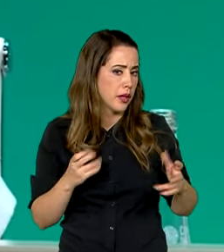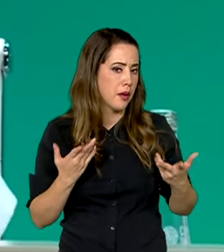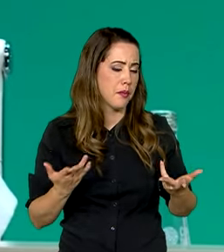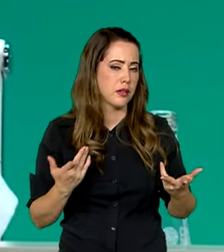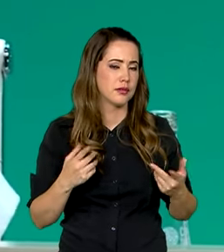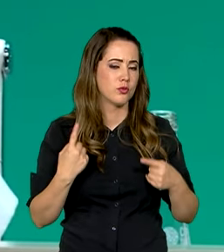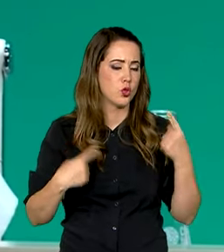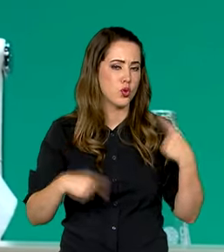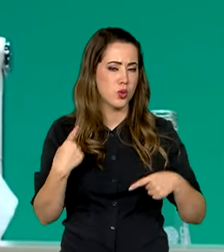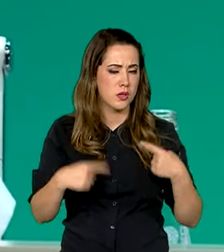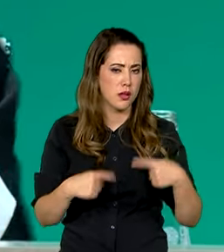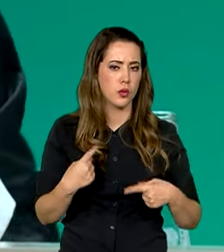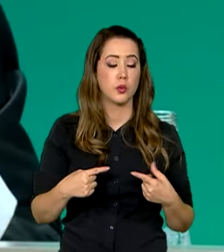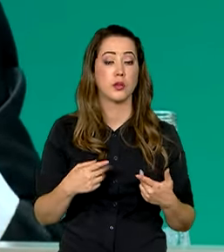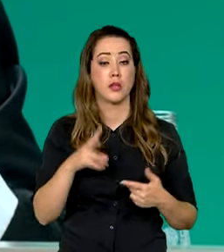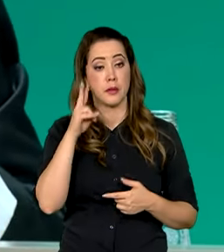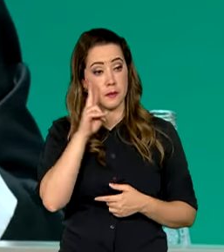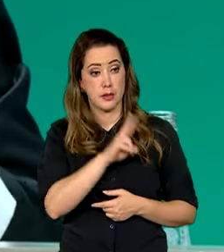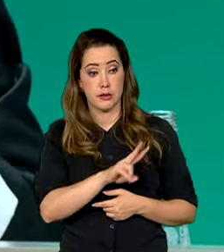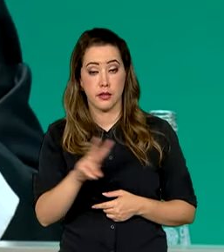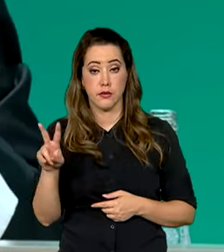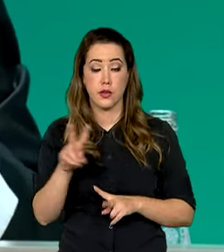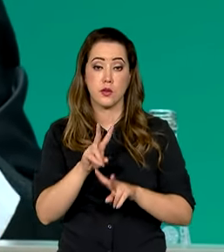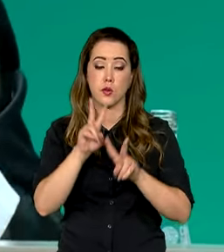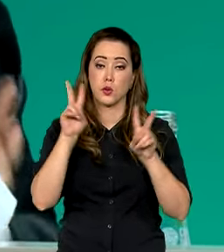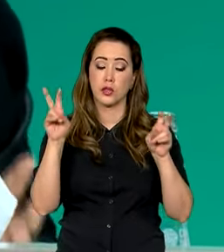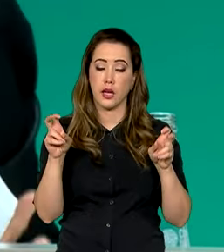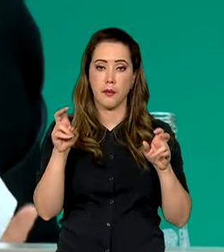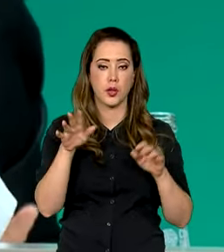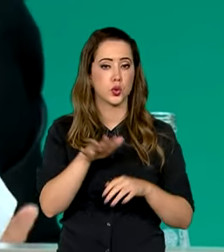discussão que deve ser vista sobre o ângulo completo.